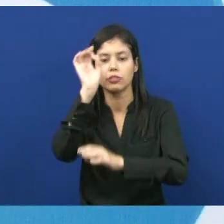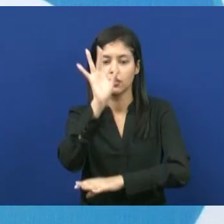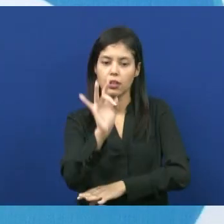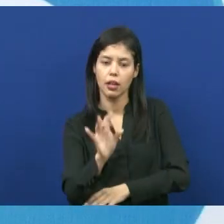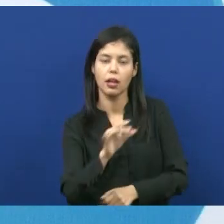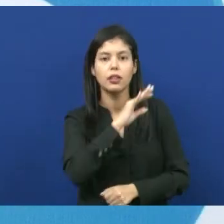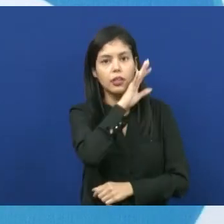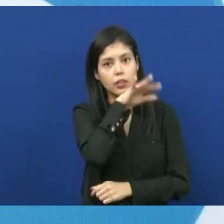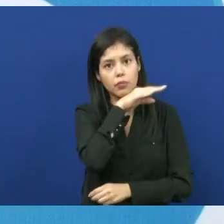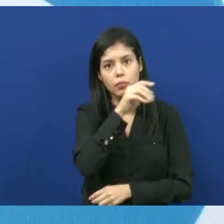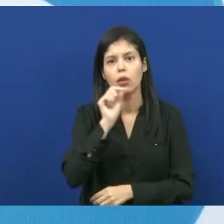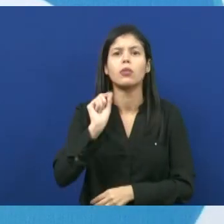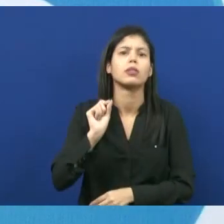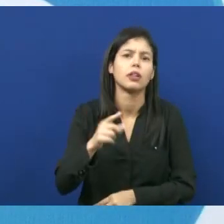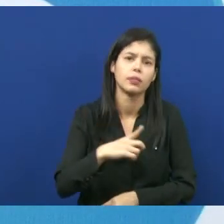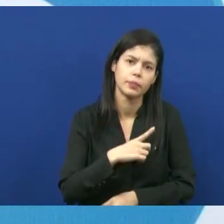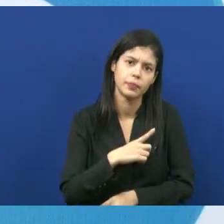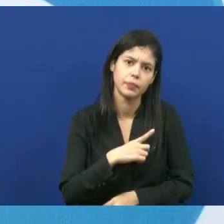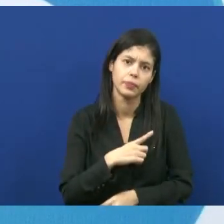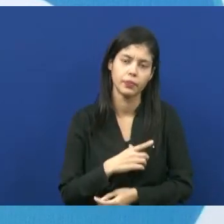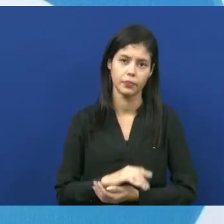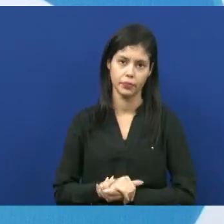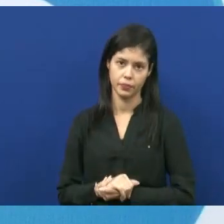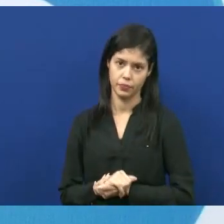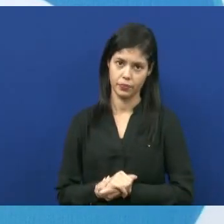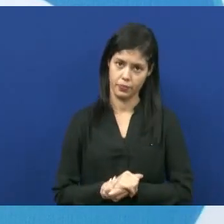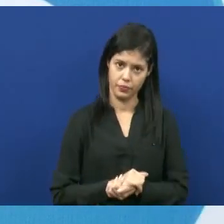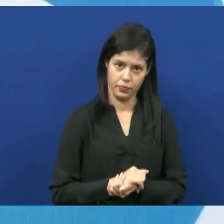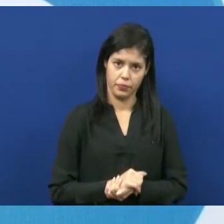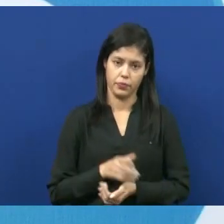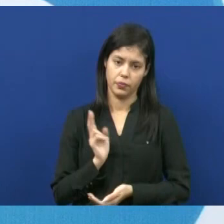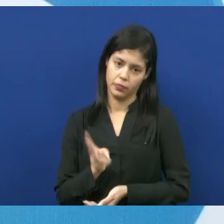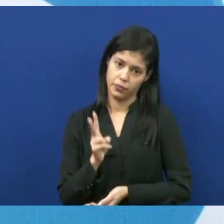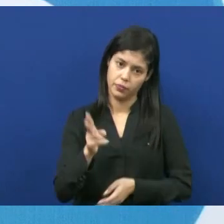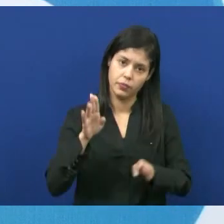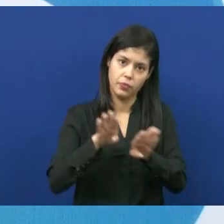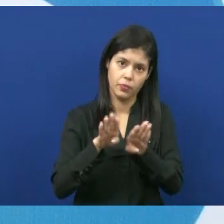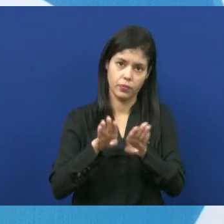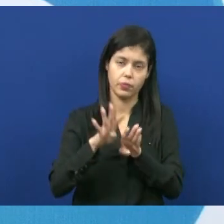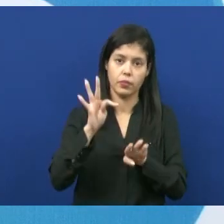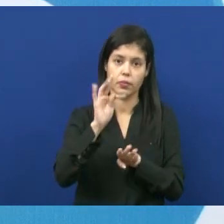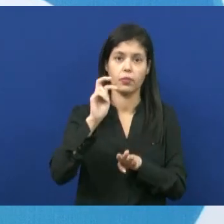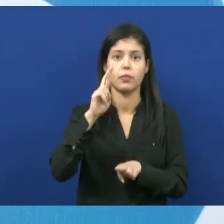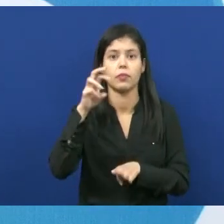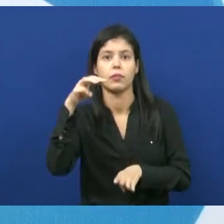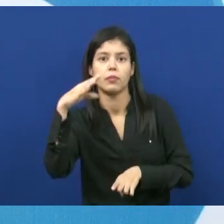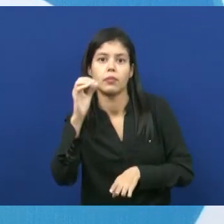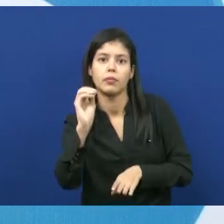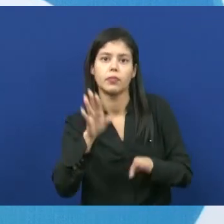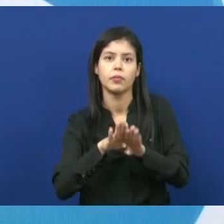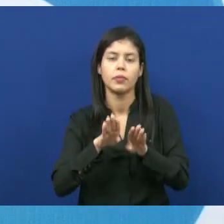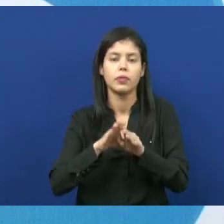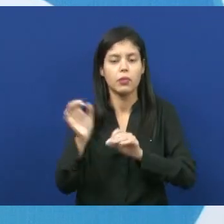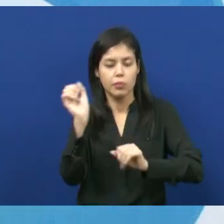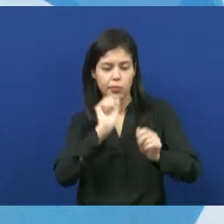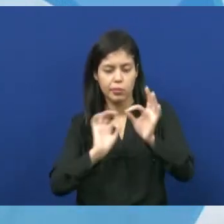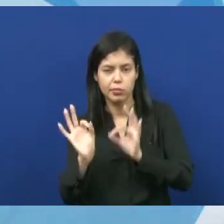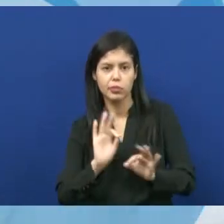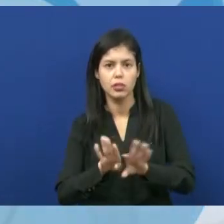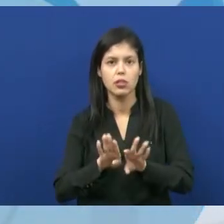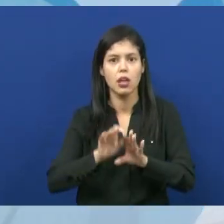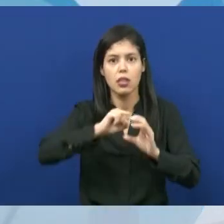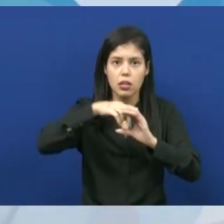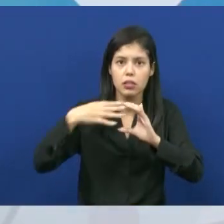seres vivos. O que que seria isso? Seguindo os termos que a gente tem hoje, dos critérios de classificação,